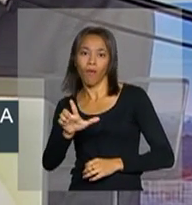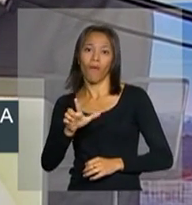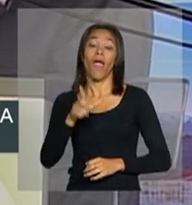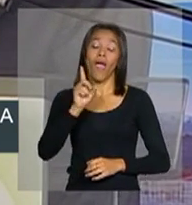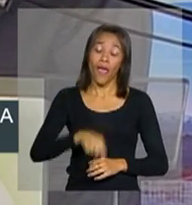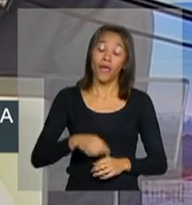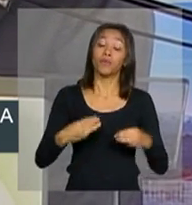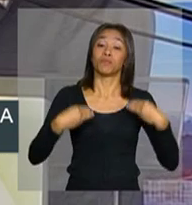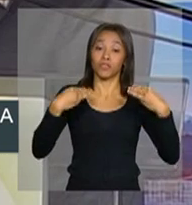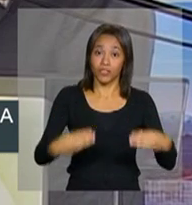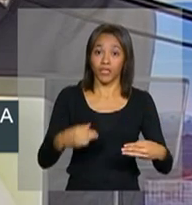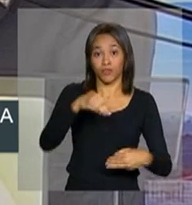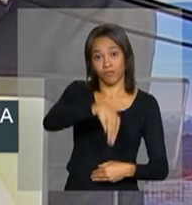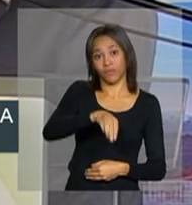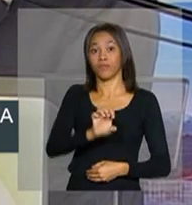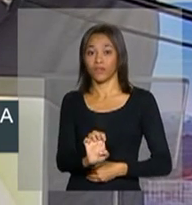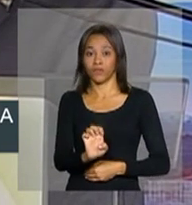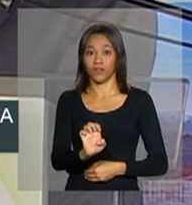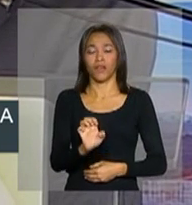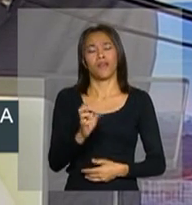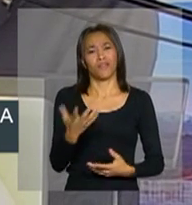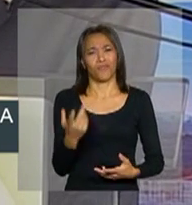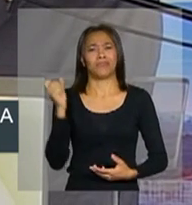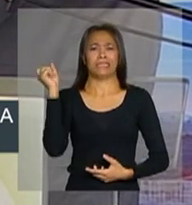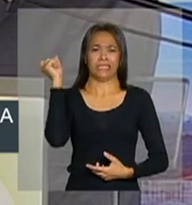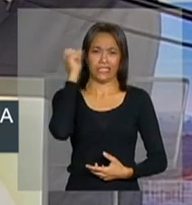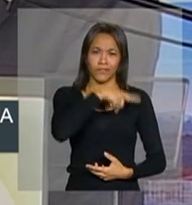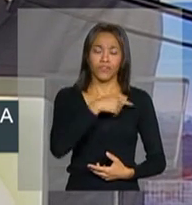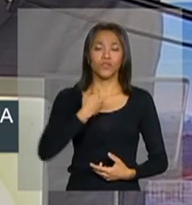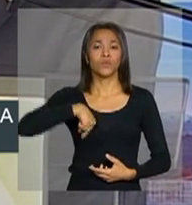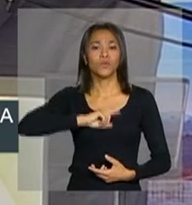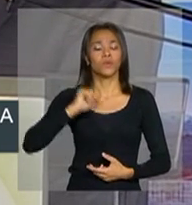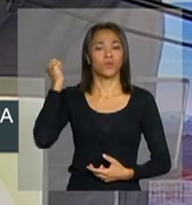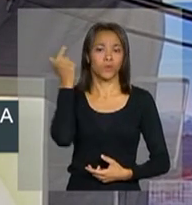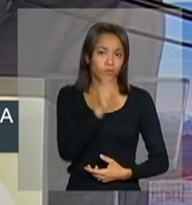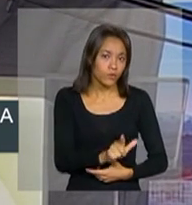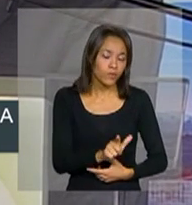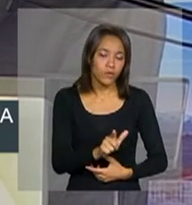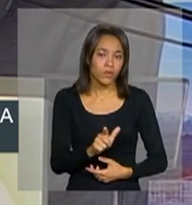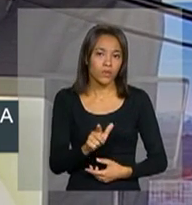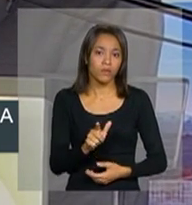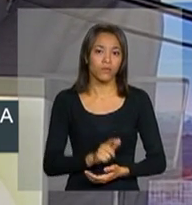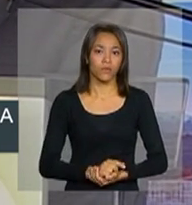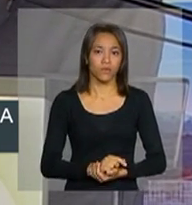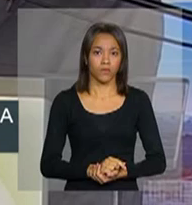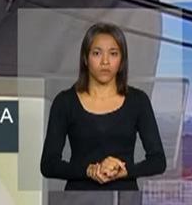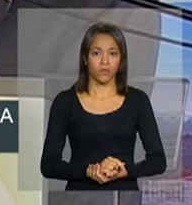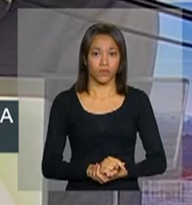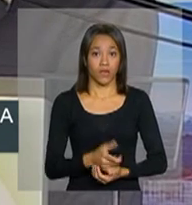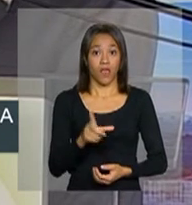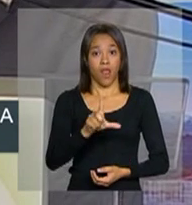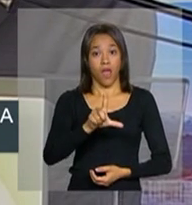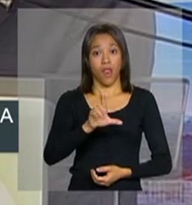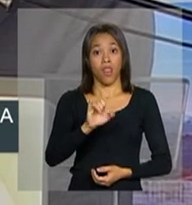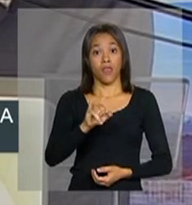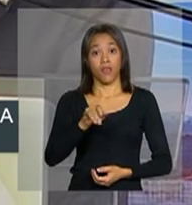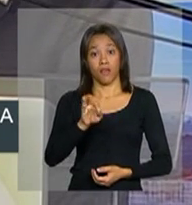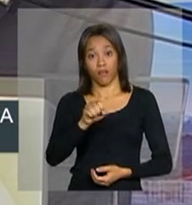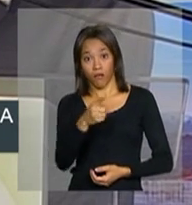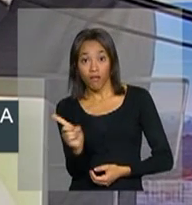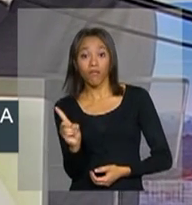Ministério de Minas e Heragia e foi muito difícil conseguirmos levar-se-mos a leilão no